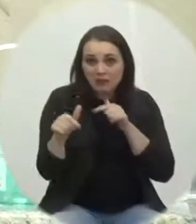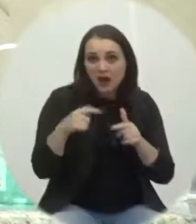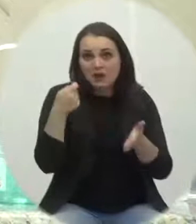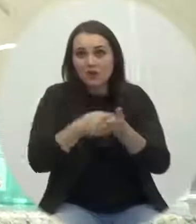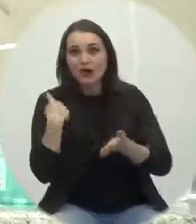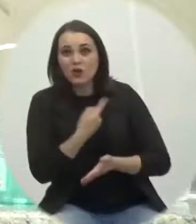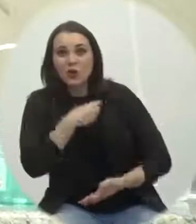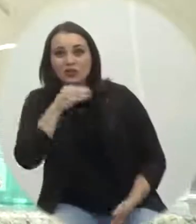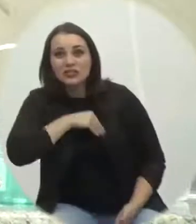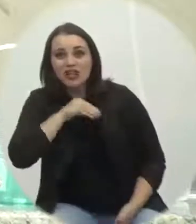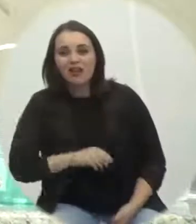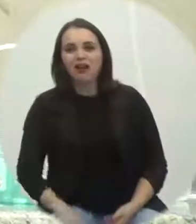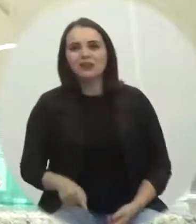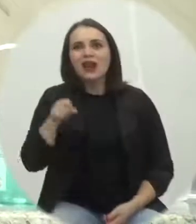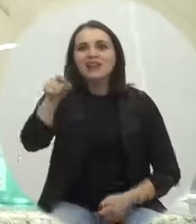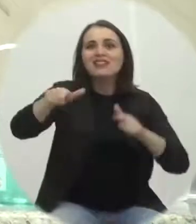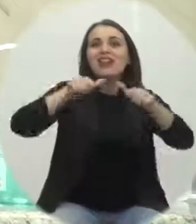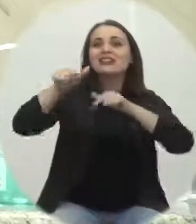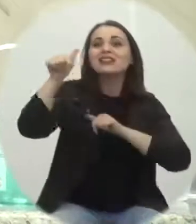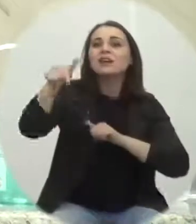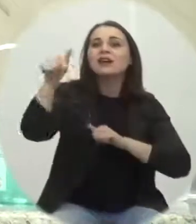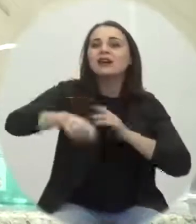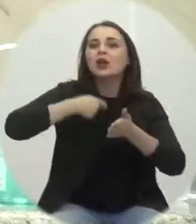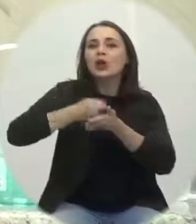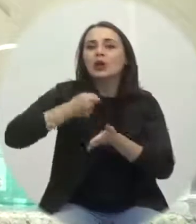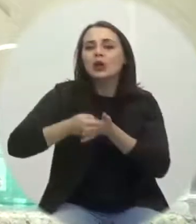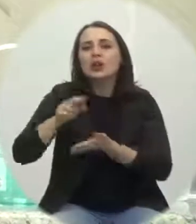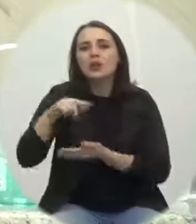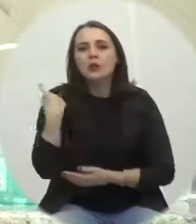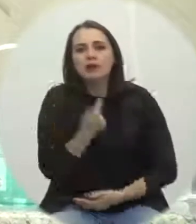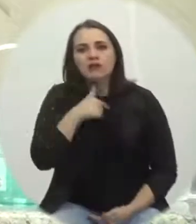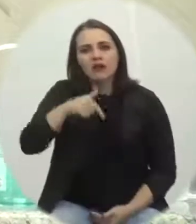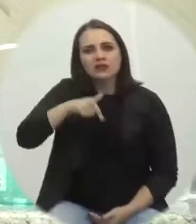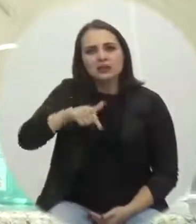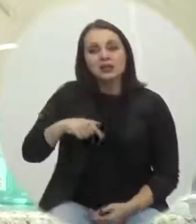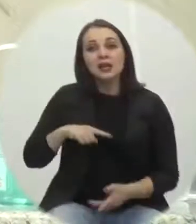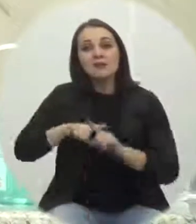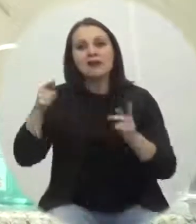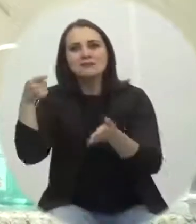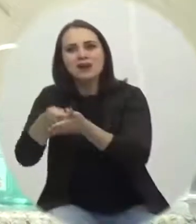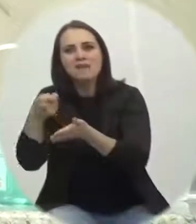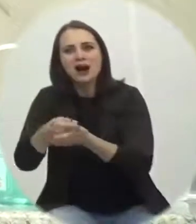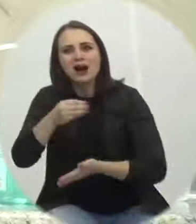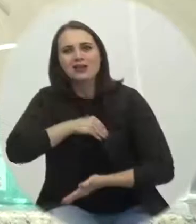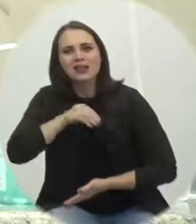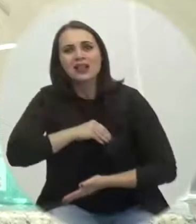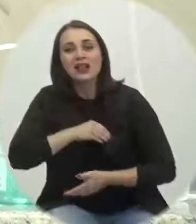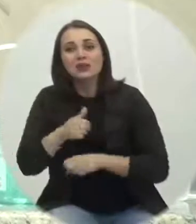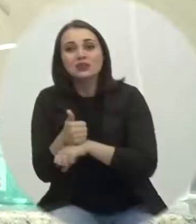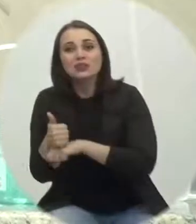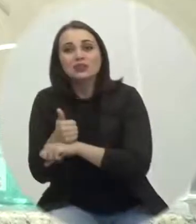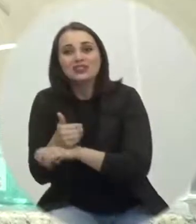São eles que estão lá trabalhando, lutando, assim como nós estamos, mas para pagar o salário dos seus funcionários.